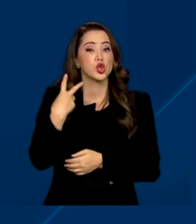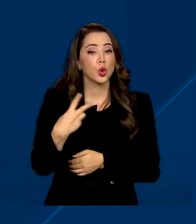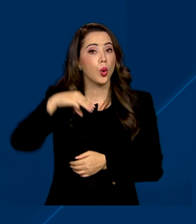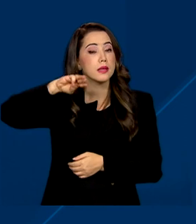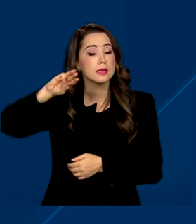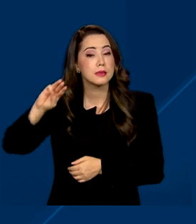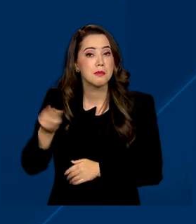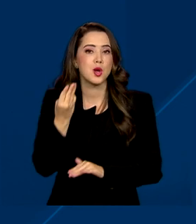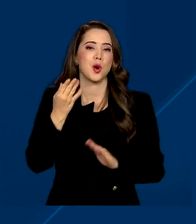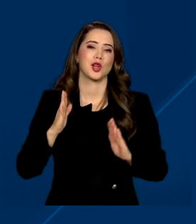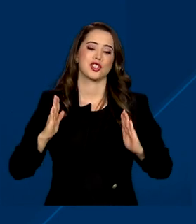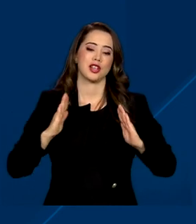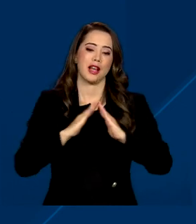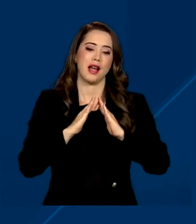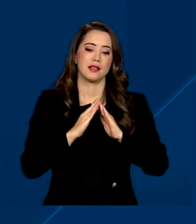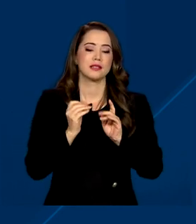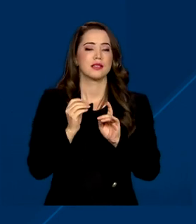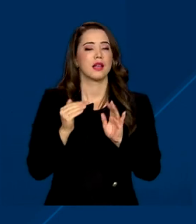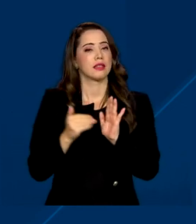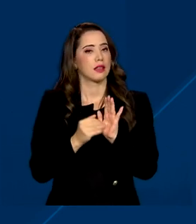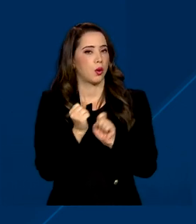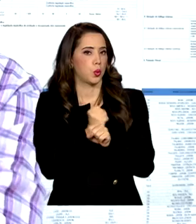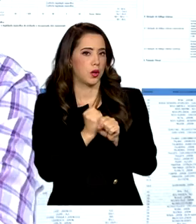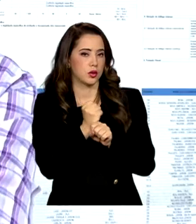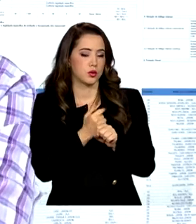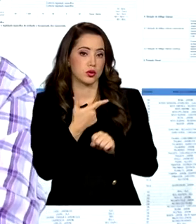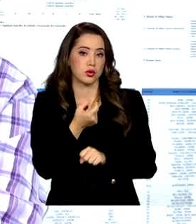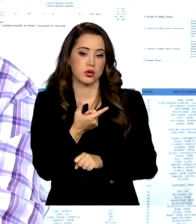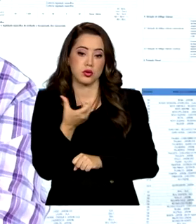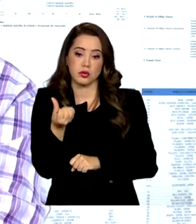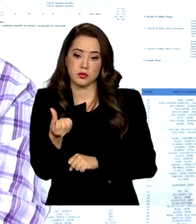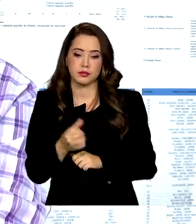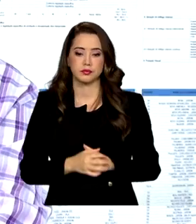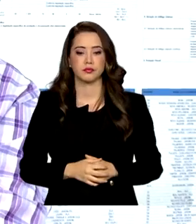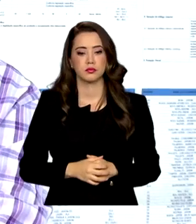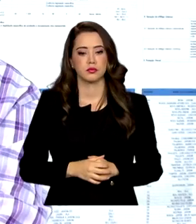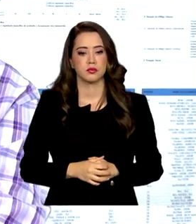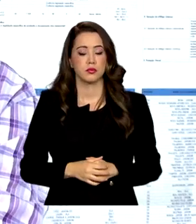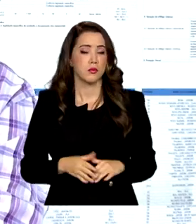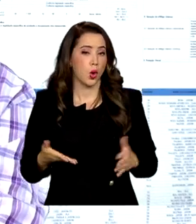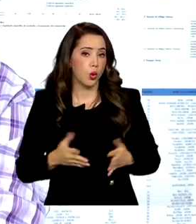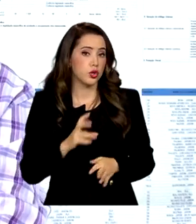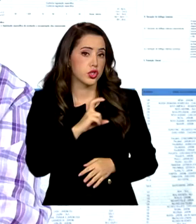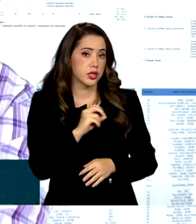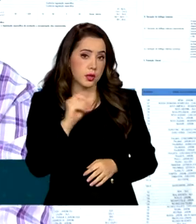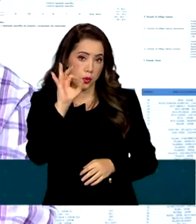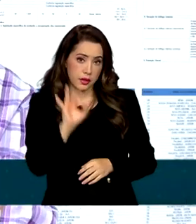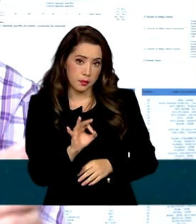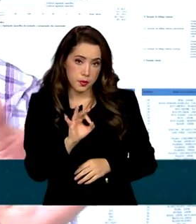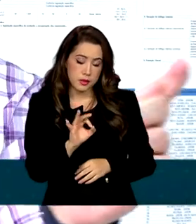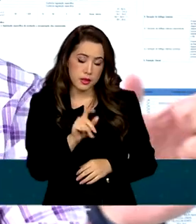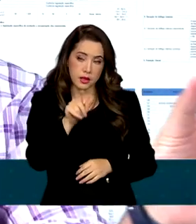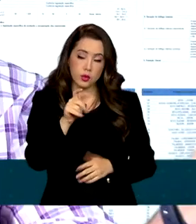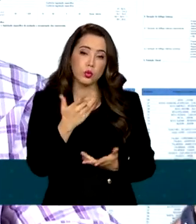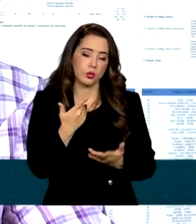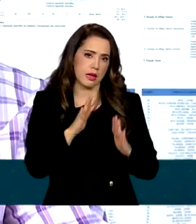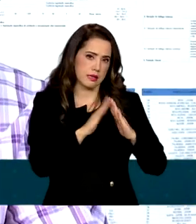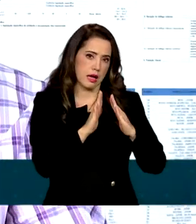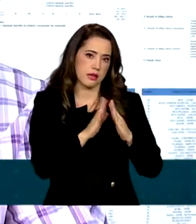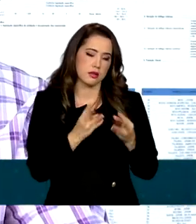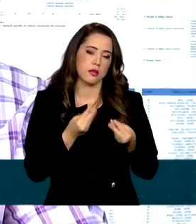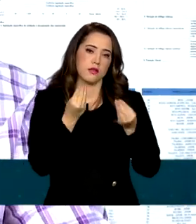habitacionais até 2026. 50% das unidades são destinadas às famílias que foram